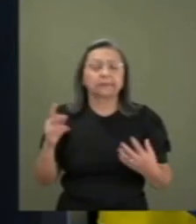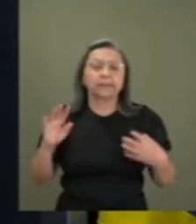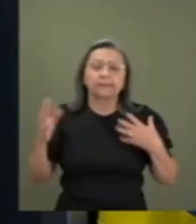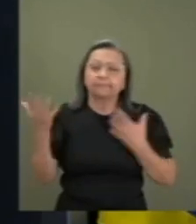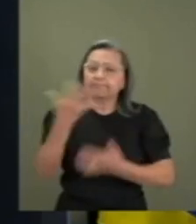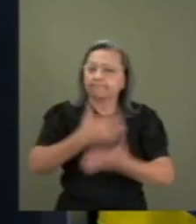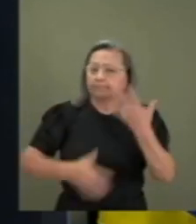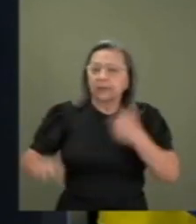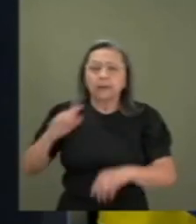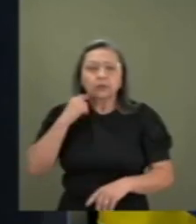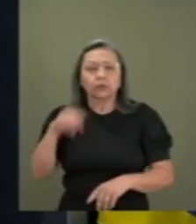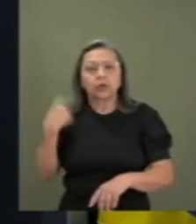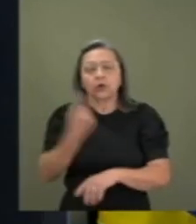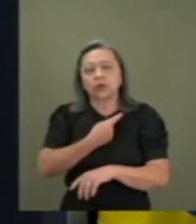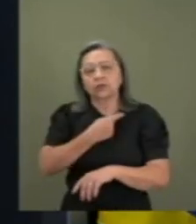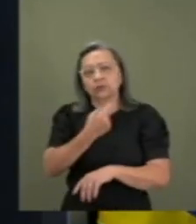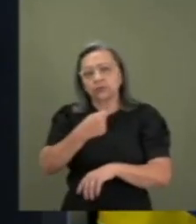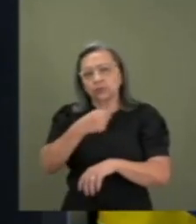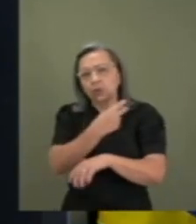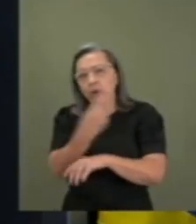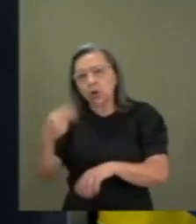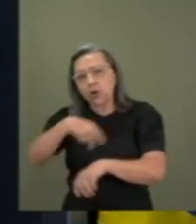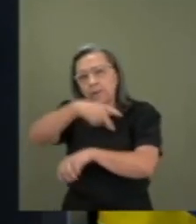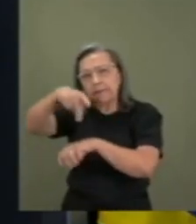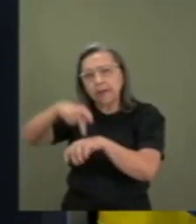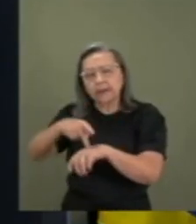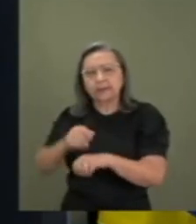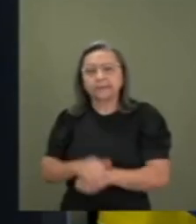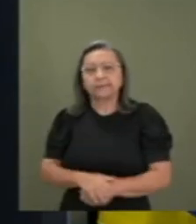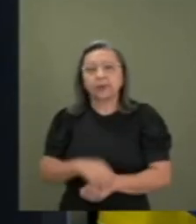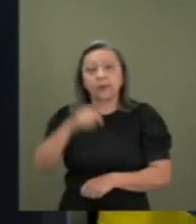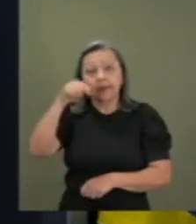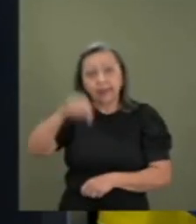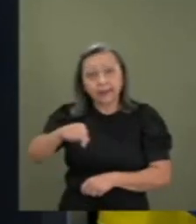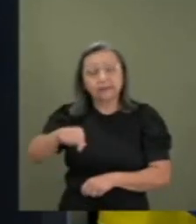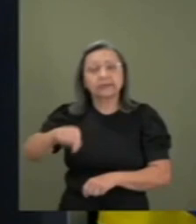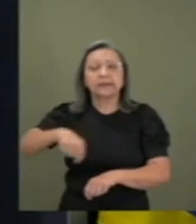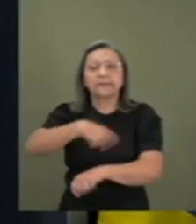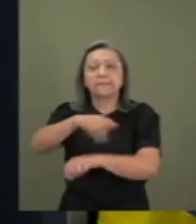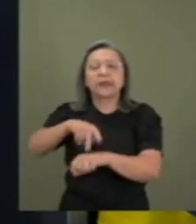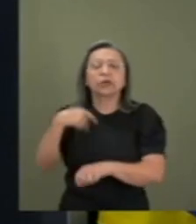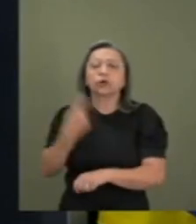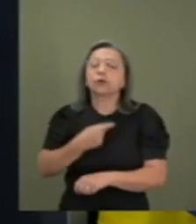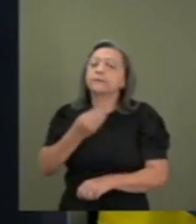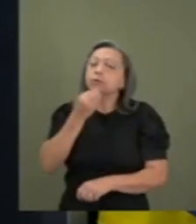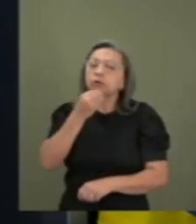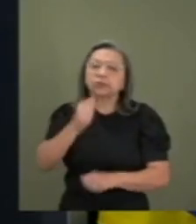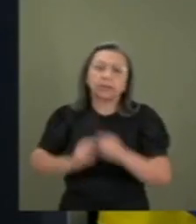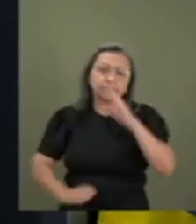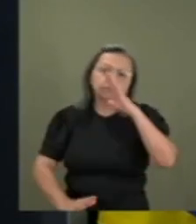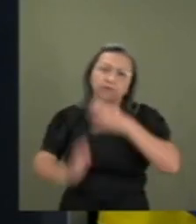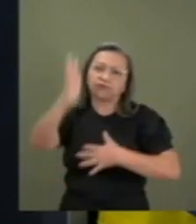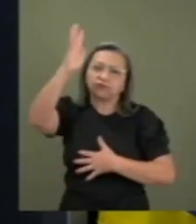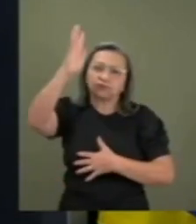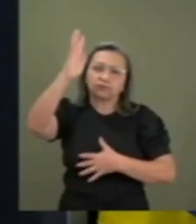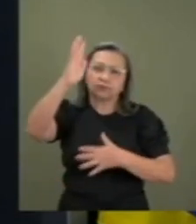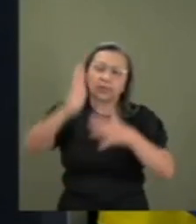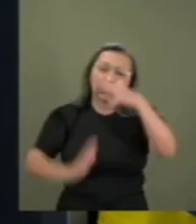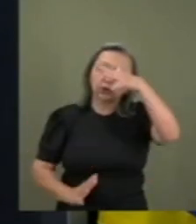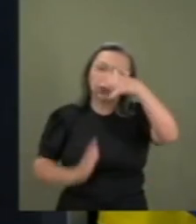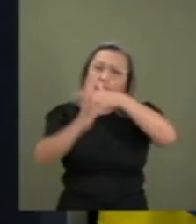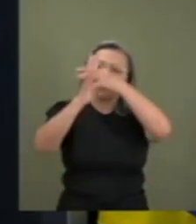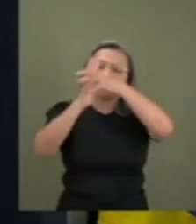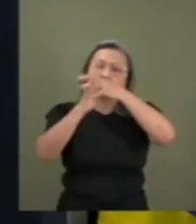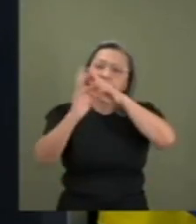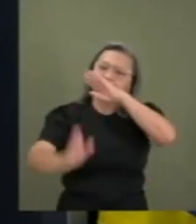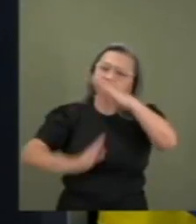para o mundo. Esse país nosso, que era para estar no topo do mundo, fica de